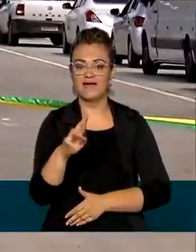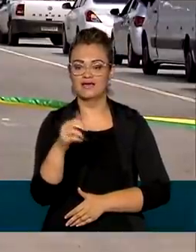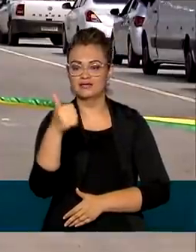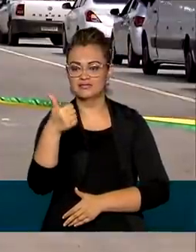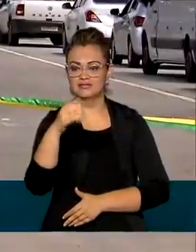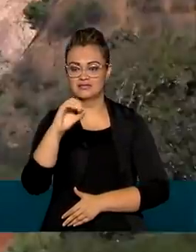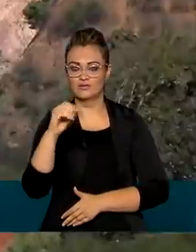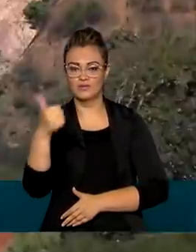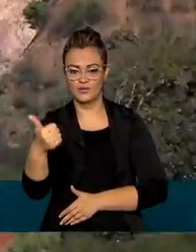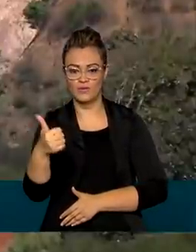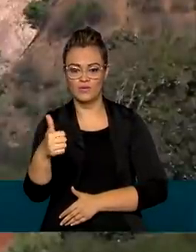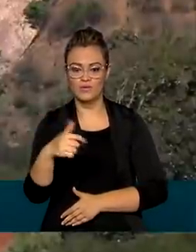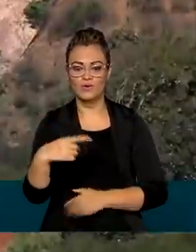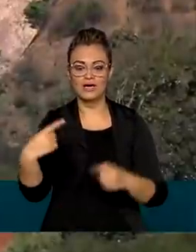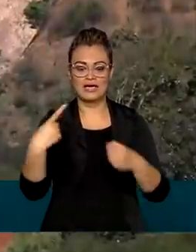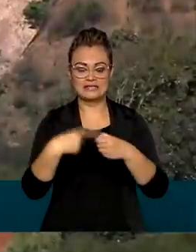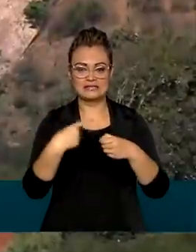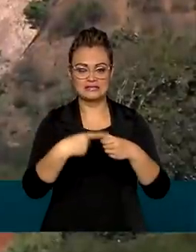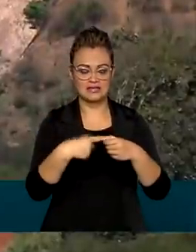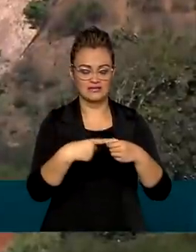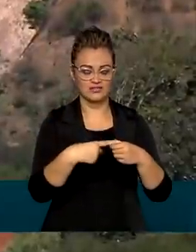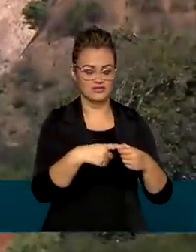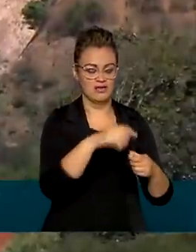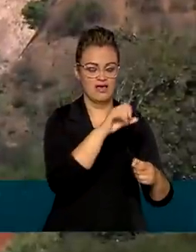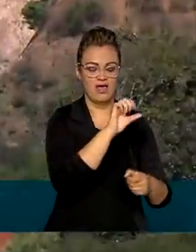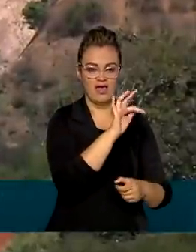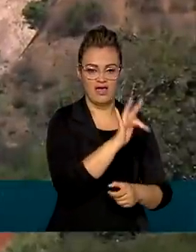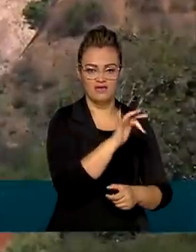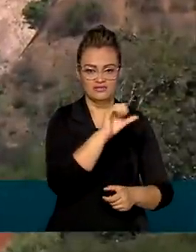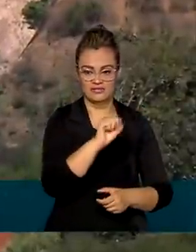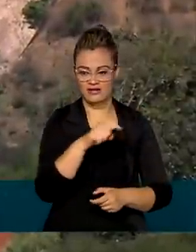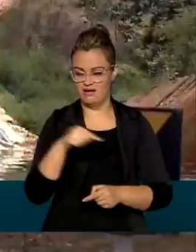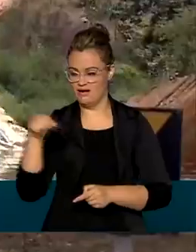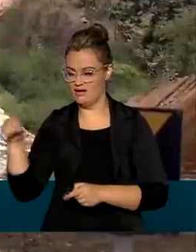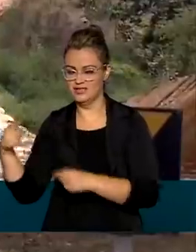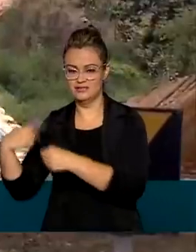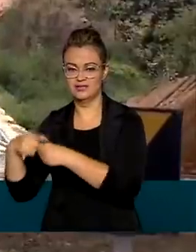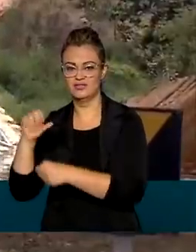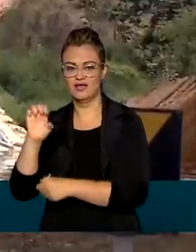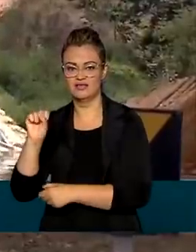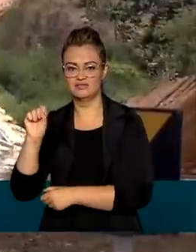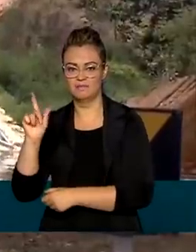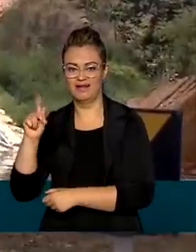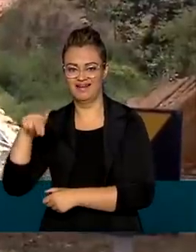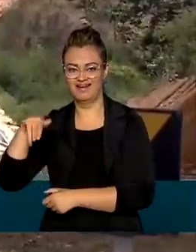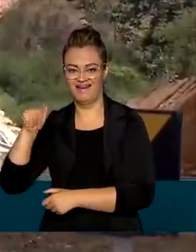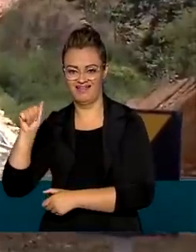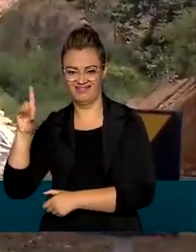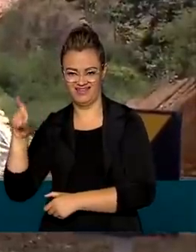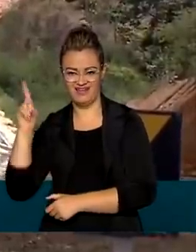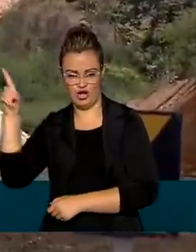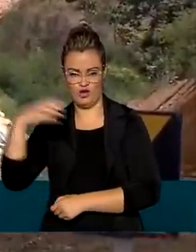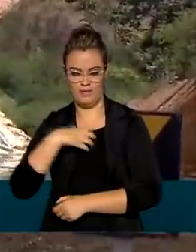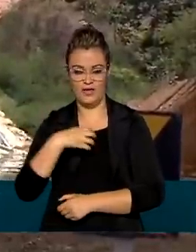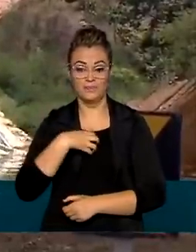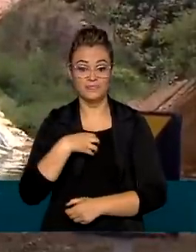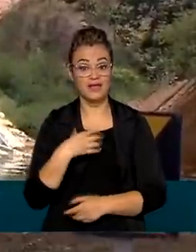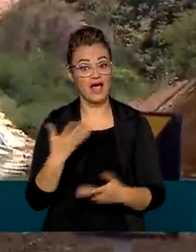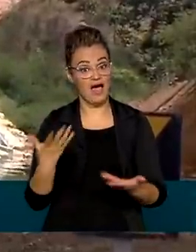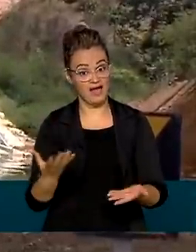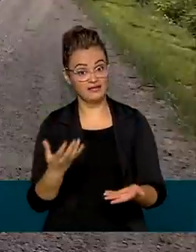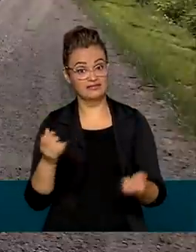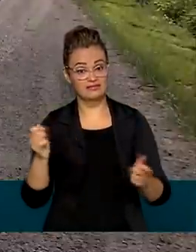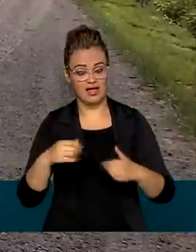inaugurado hoje, liga os municípios baianos de Feira de Santana e Esplanada. Com mais essa entrega, os motoristas passam a contar com